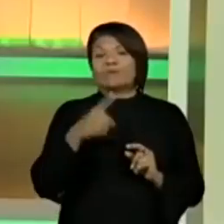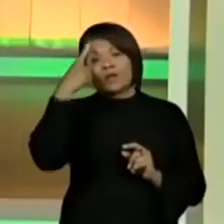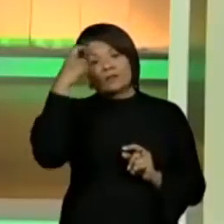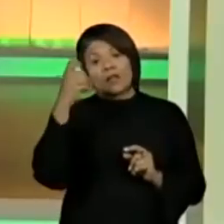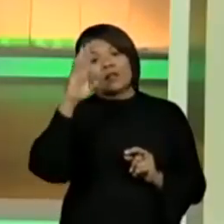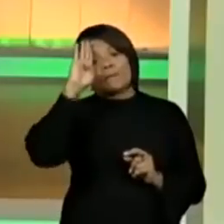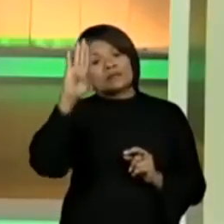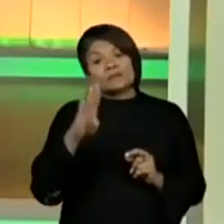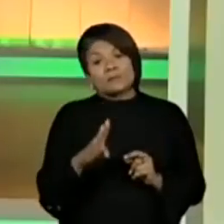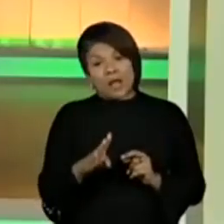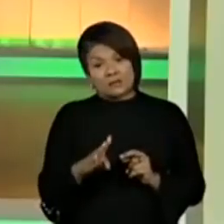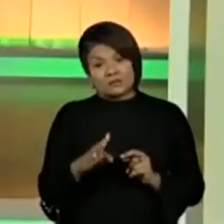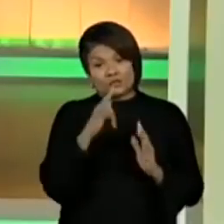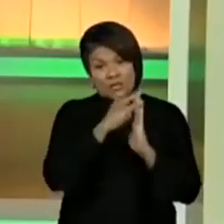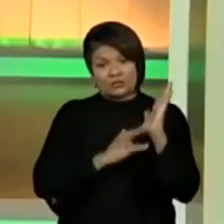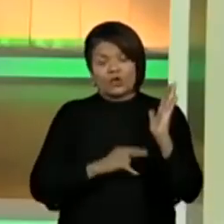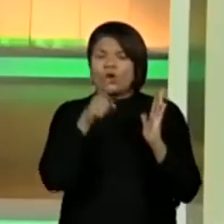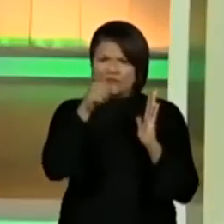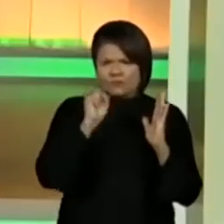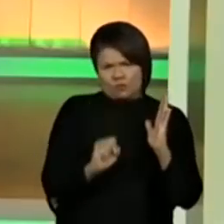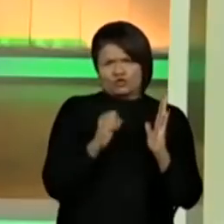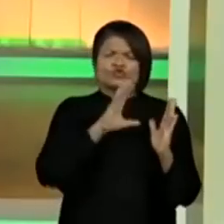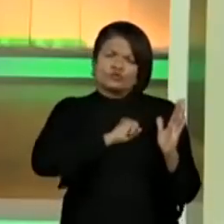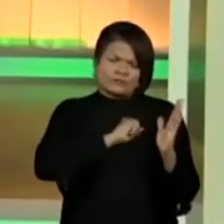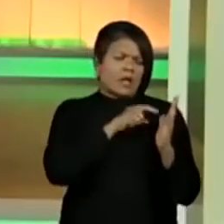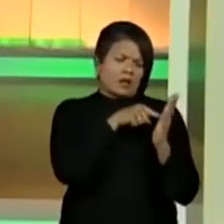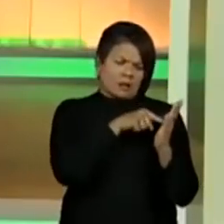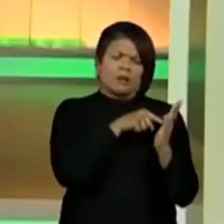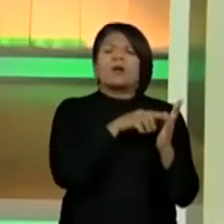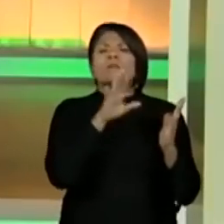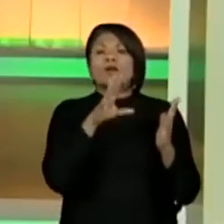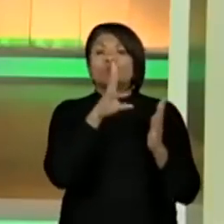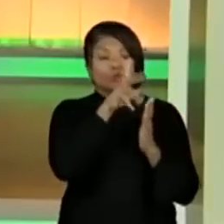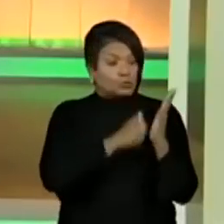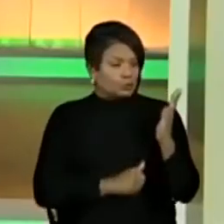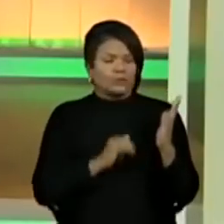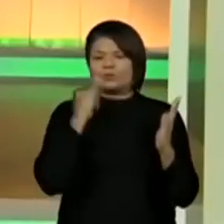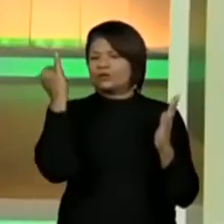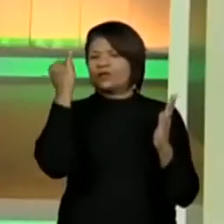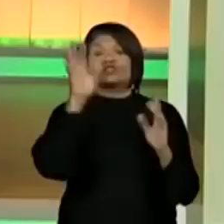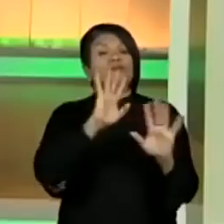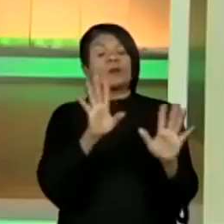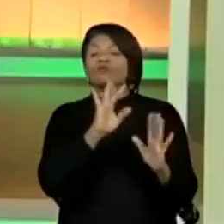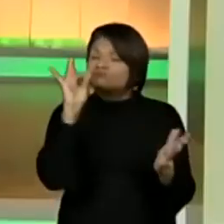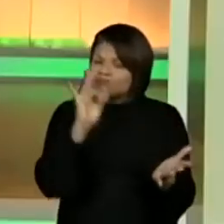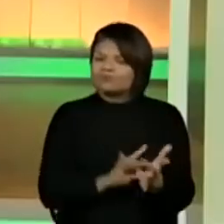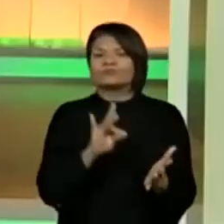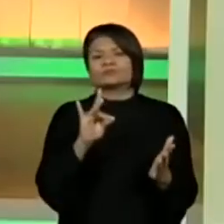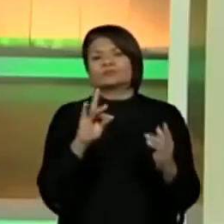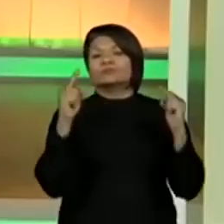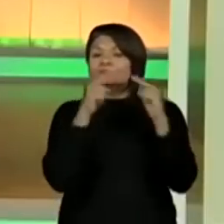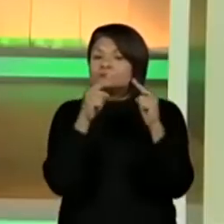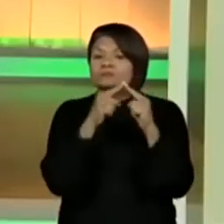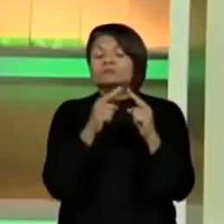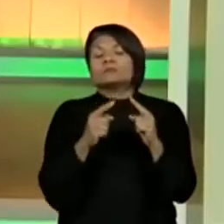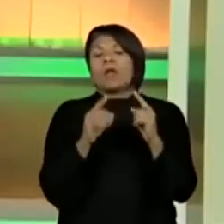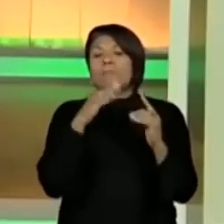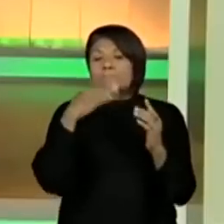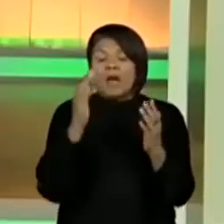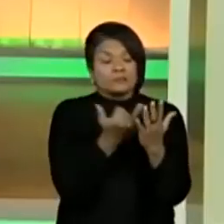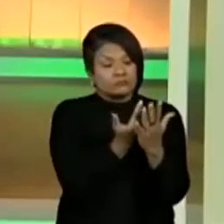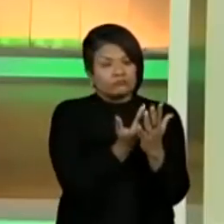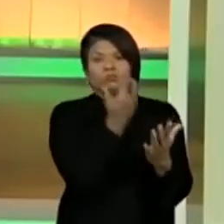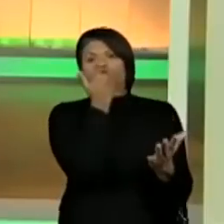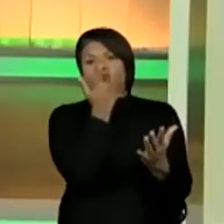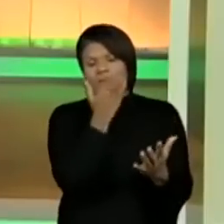principais do texto. Você pode gostar do texto e achar que tudo no texto é importante. Mas o que de fato naquele texto é de relevante? Da